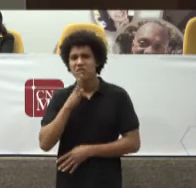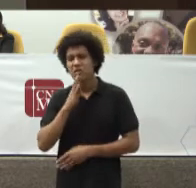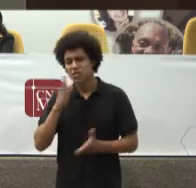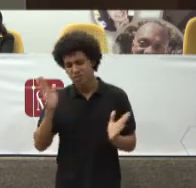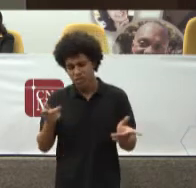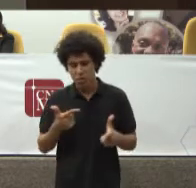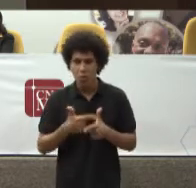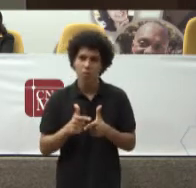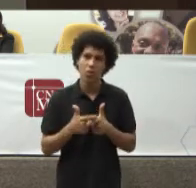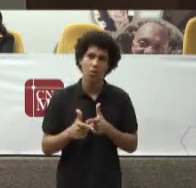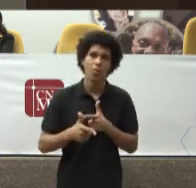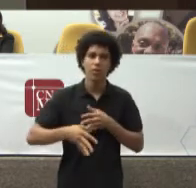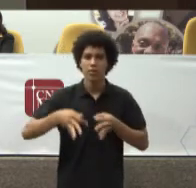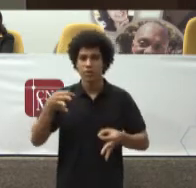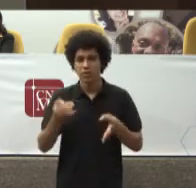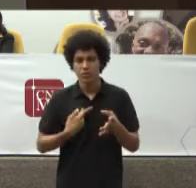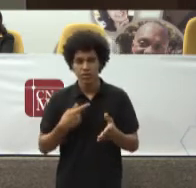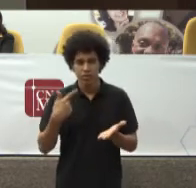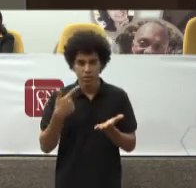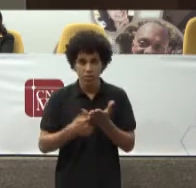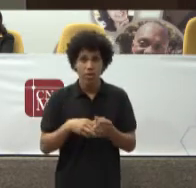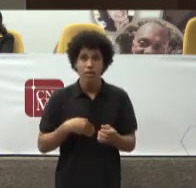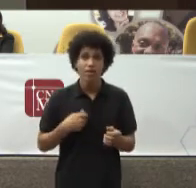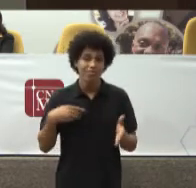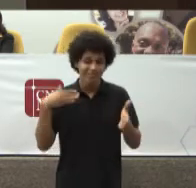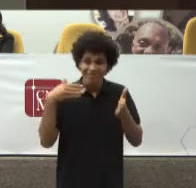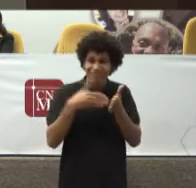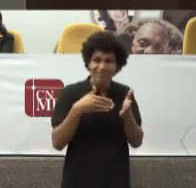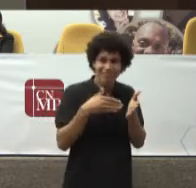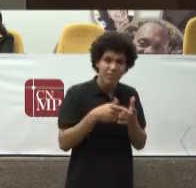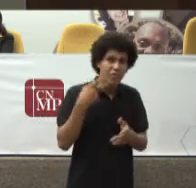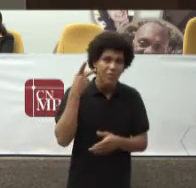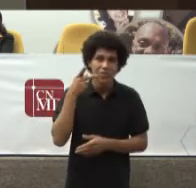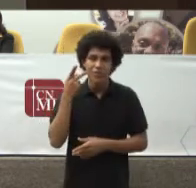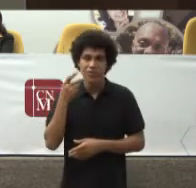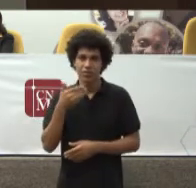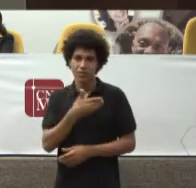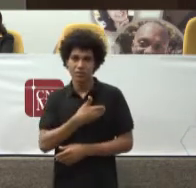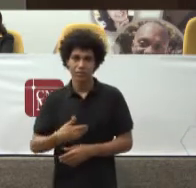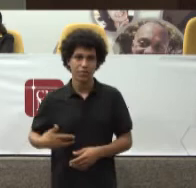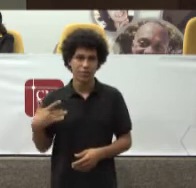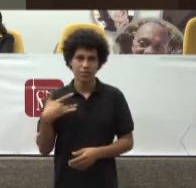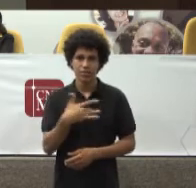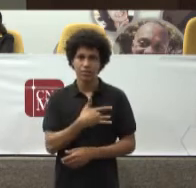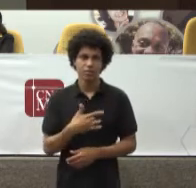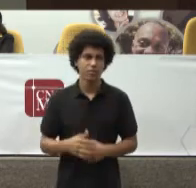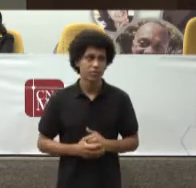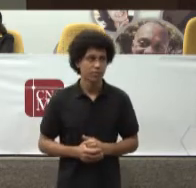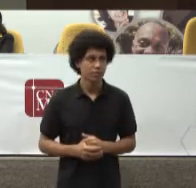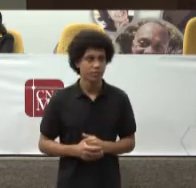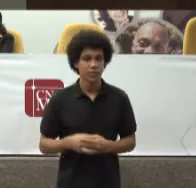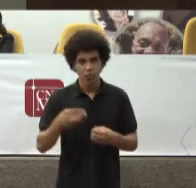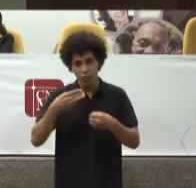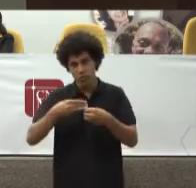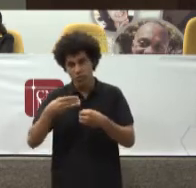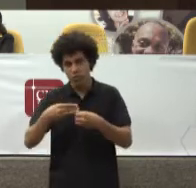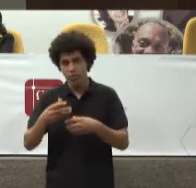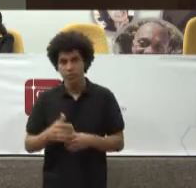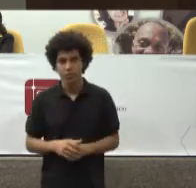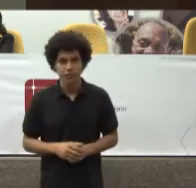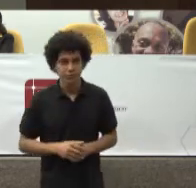Impacta a organização Da política pública De saúde Municipal Pois bem Essa